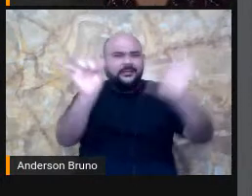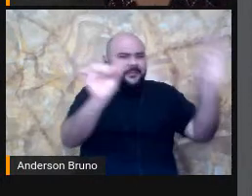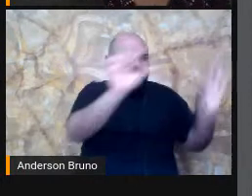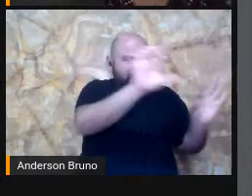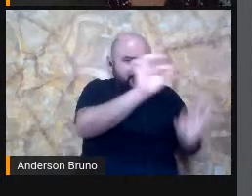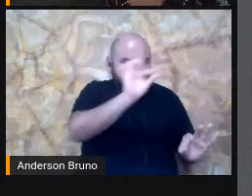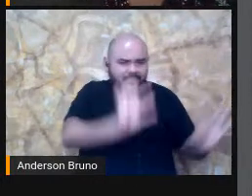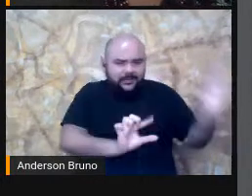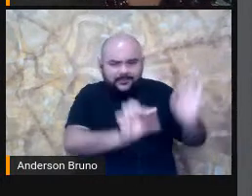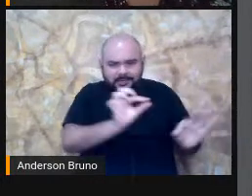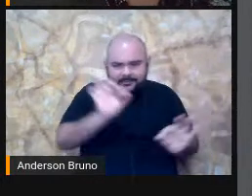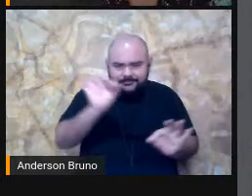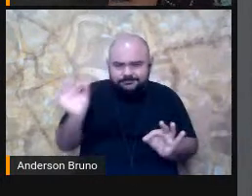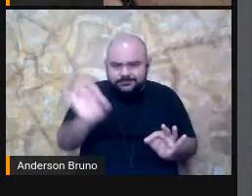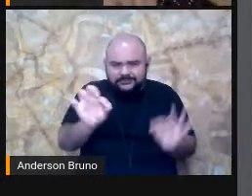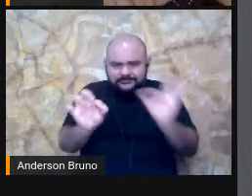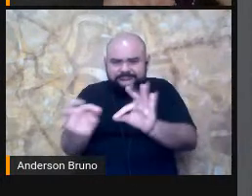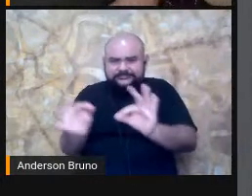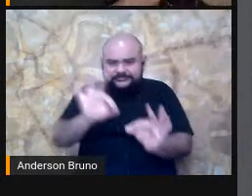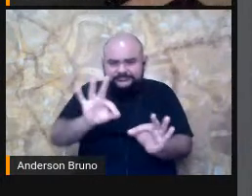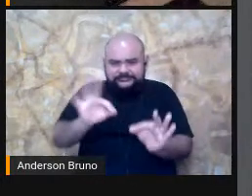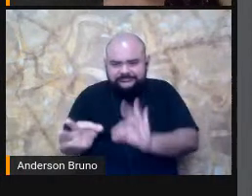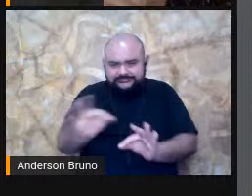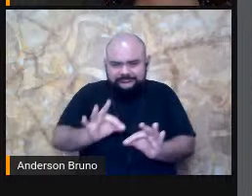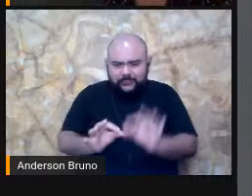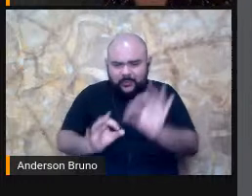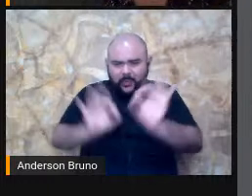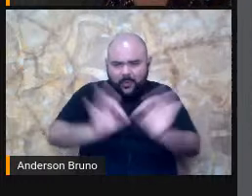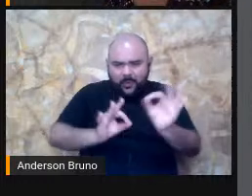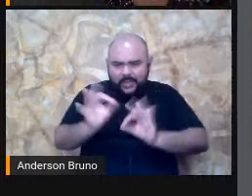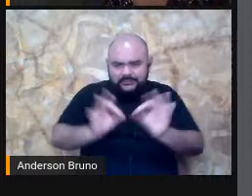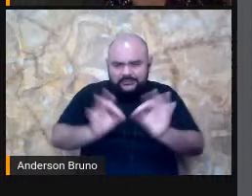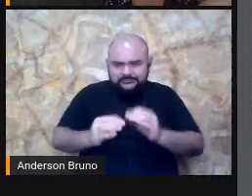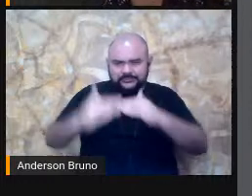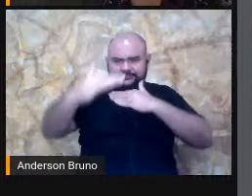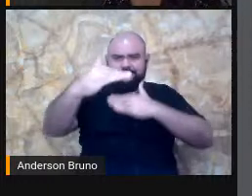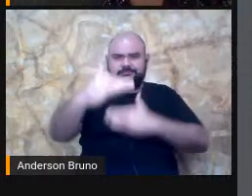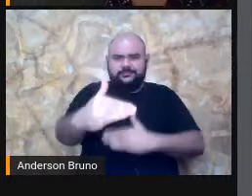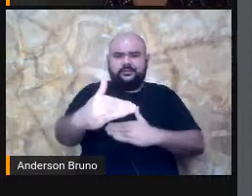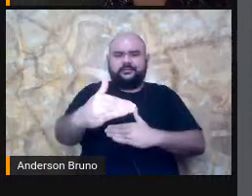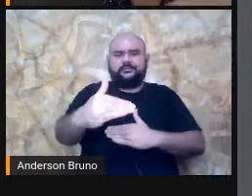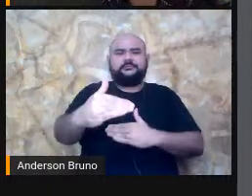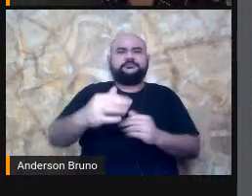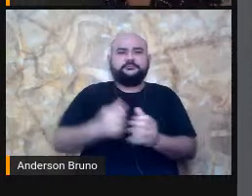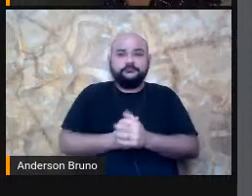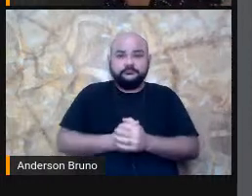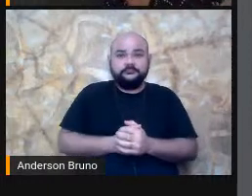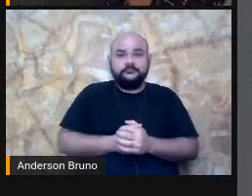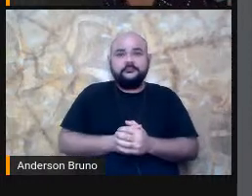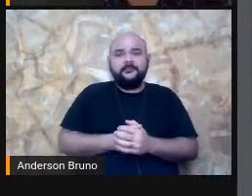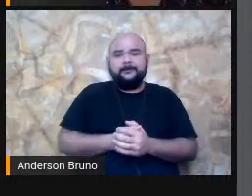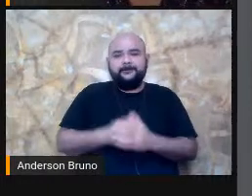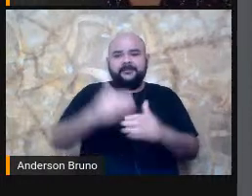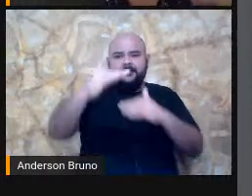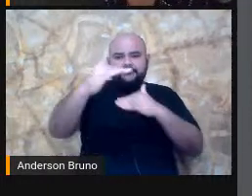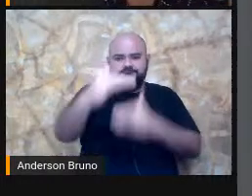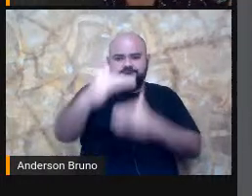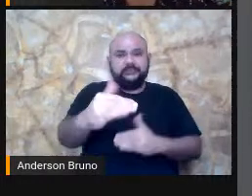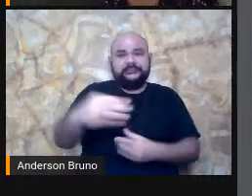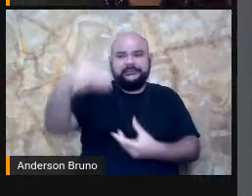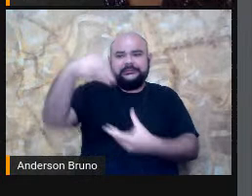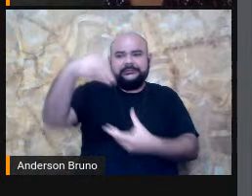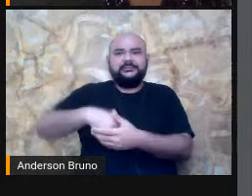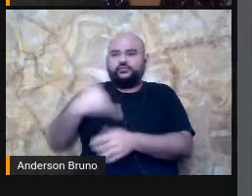incluindo Na prancha Mesmo Seja uma prancha Que o menino Vai ter Lá no celular Dele Lá no